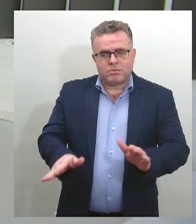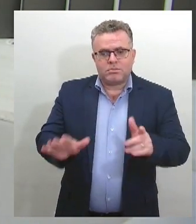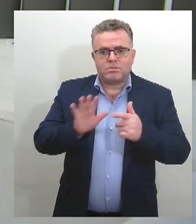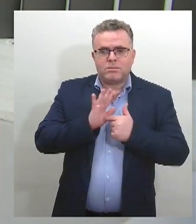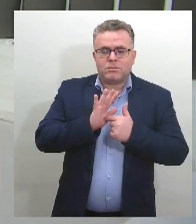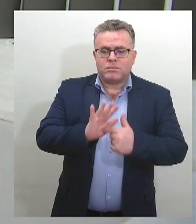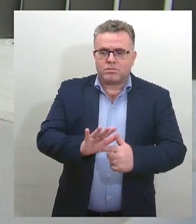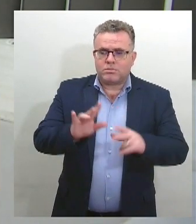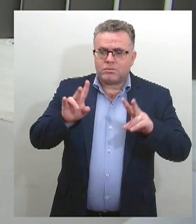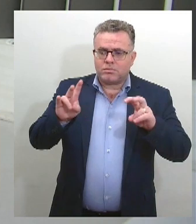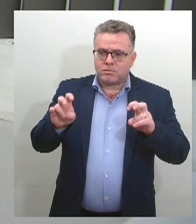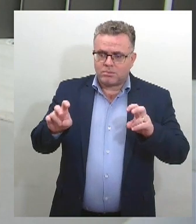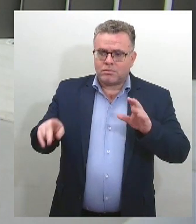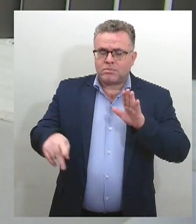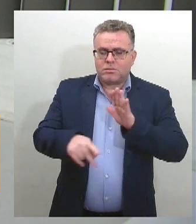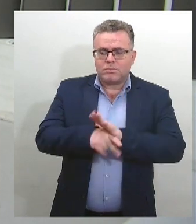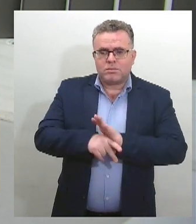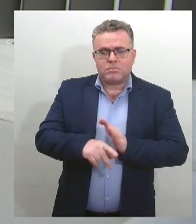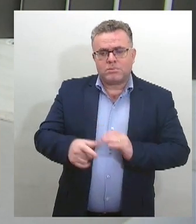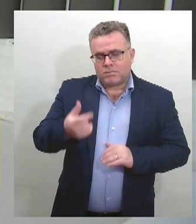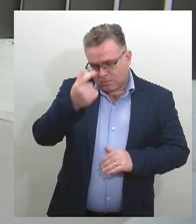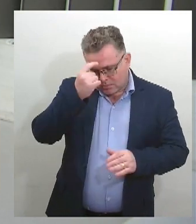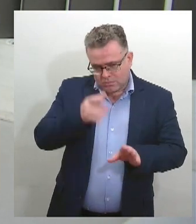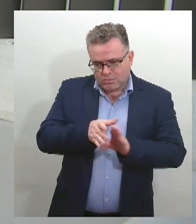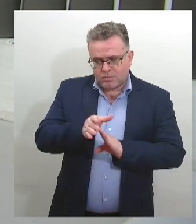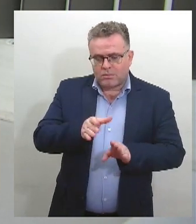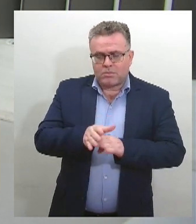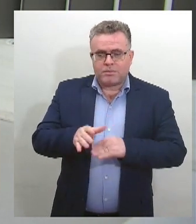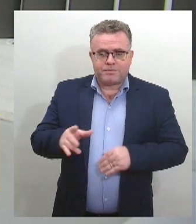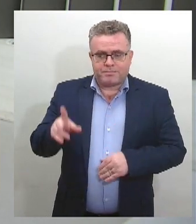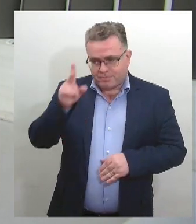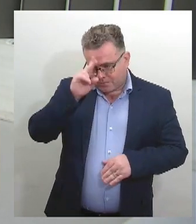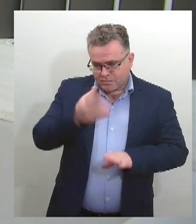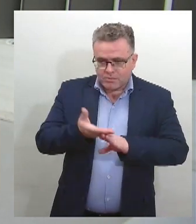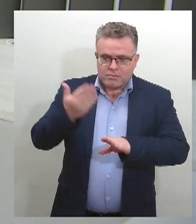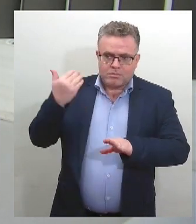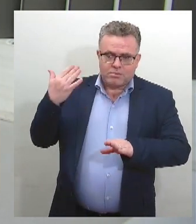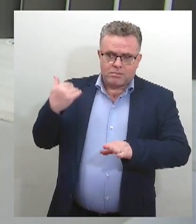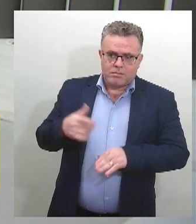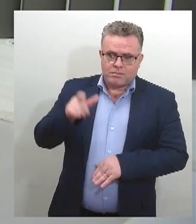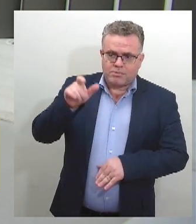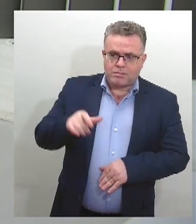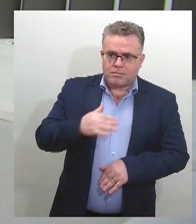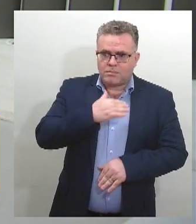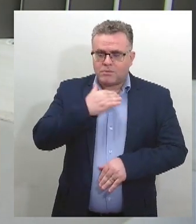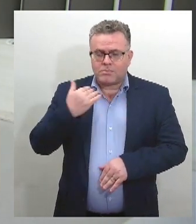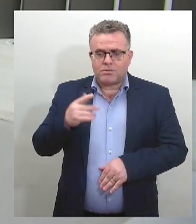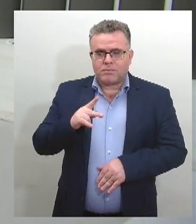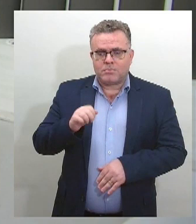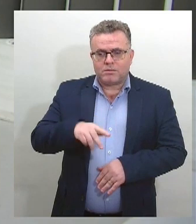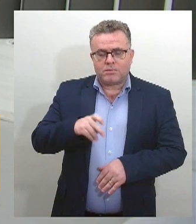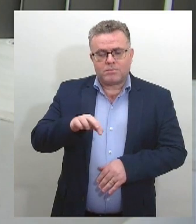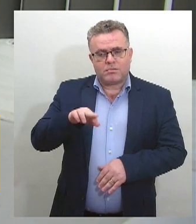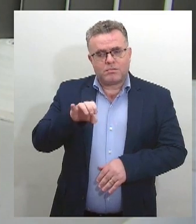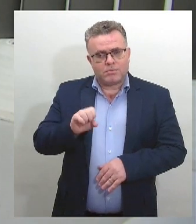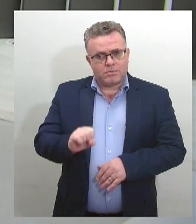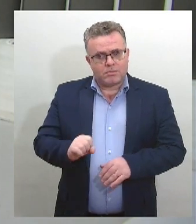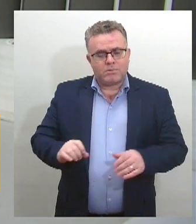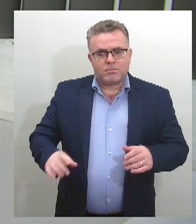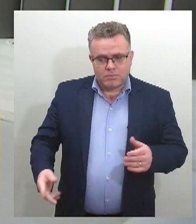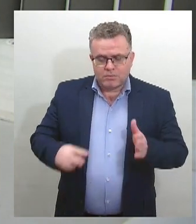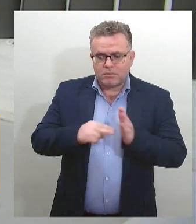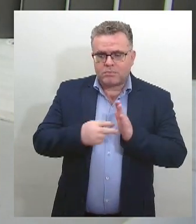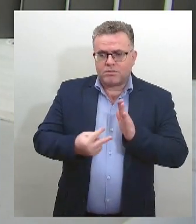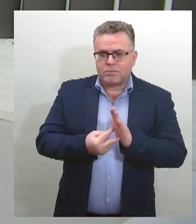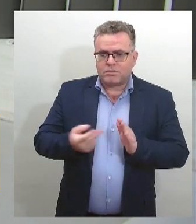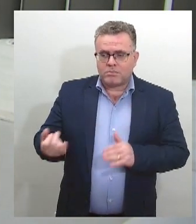consciência negra e relembrando a morte dos zumbis dos palmares, em sintonia com esse símbolo da resistência do povo